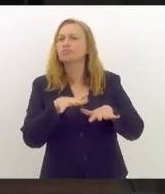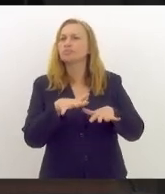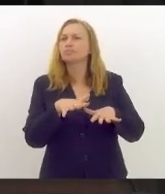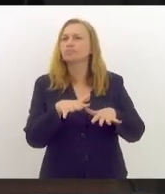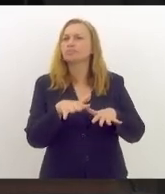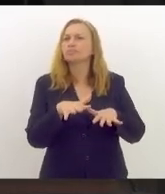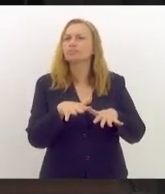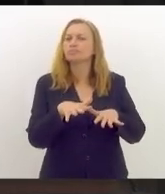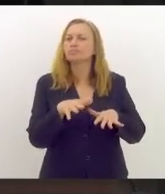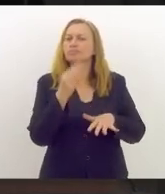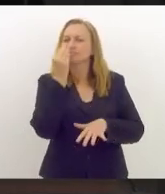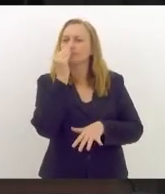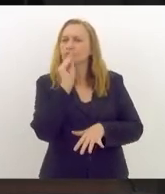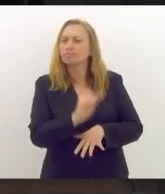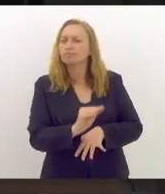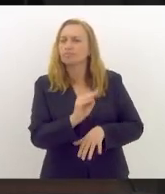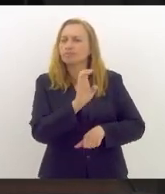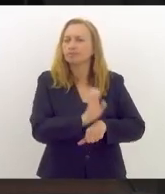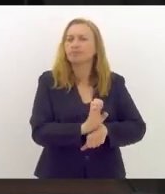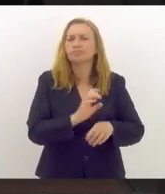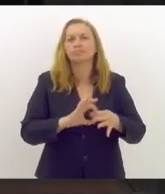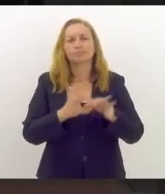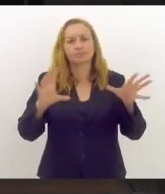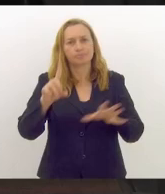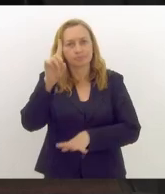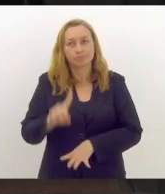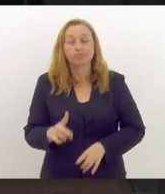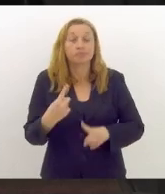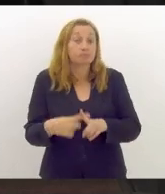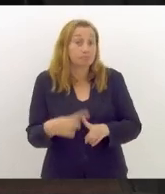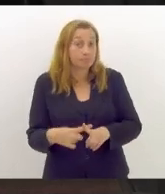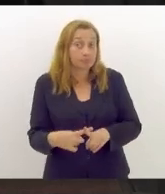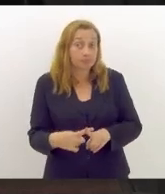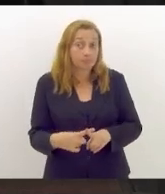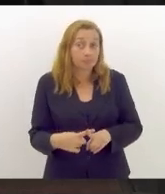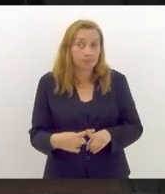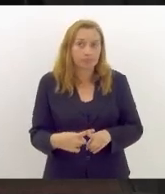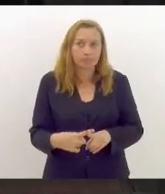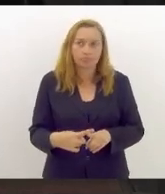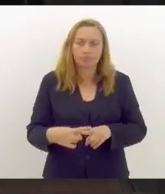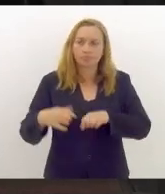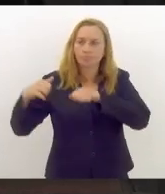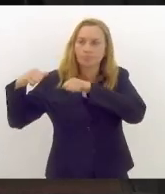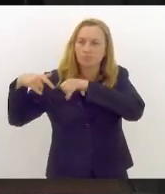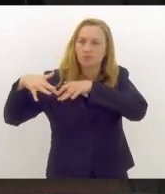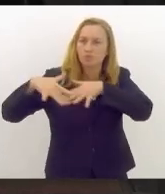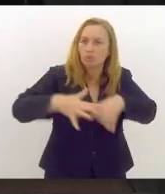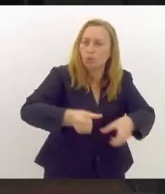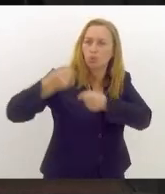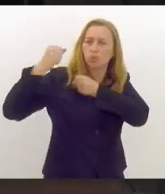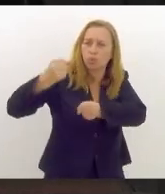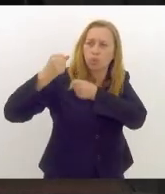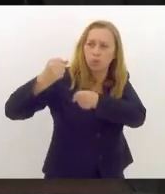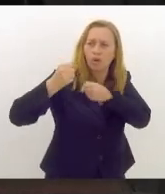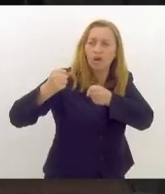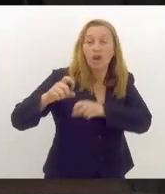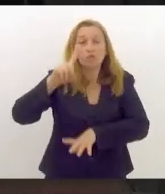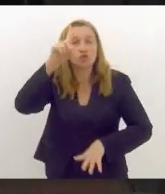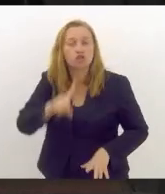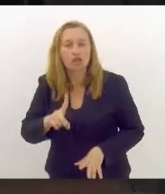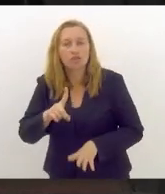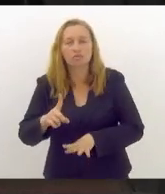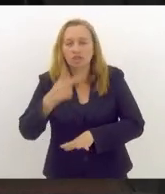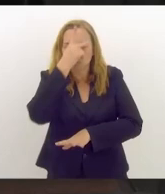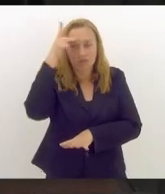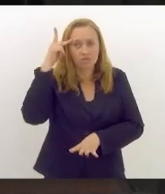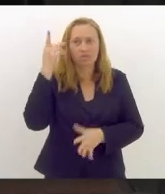de desrespeito ao Estado Democrático de Direito, porque se manifestar nas ruas é o direito do cidadão. Imagina,